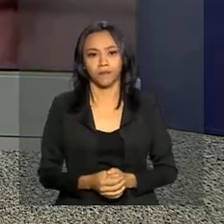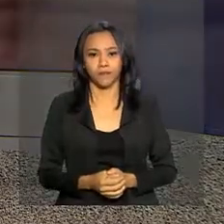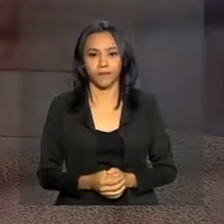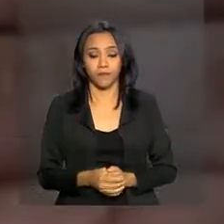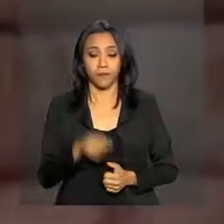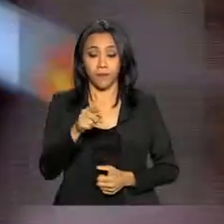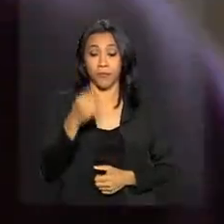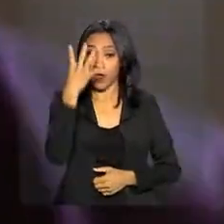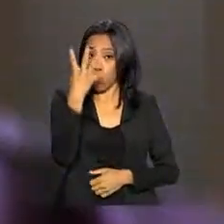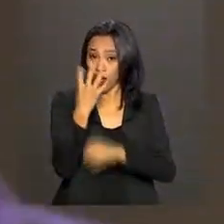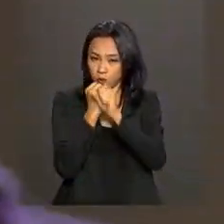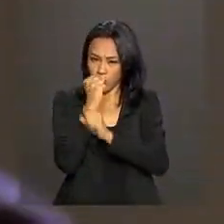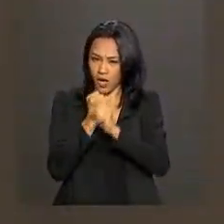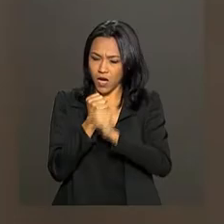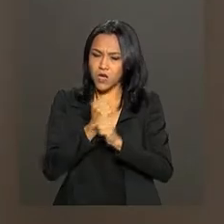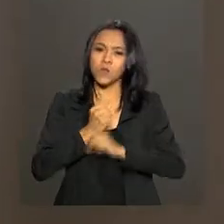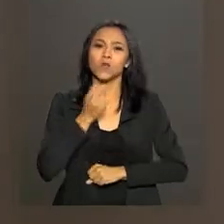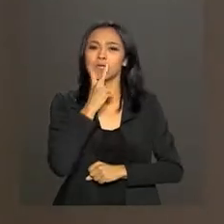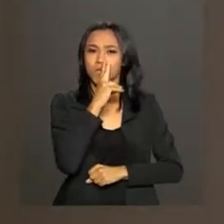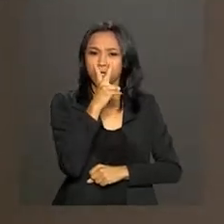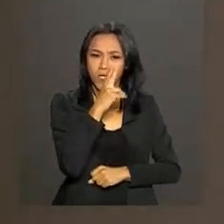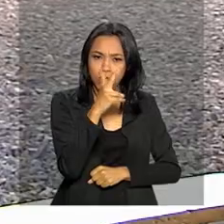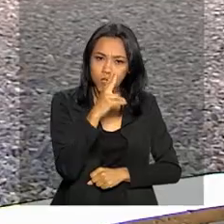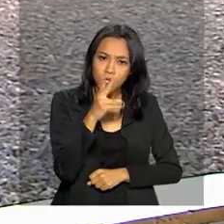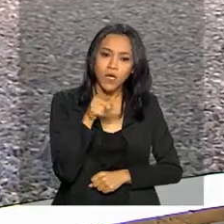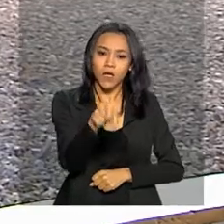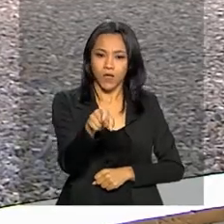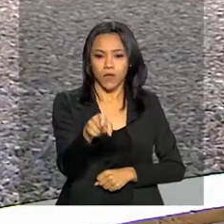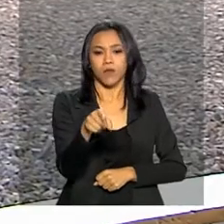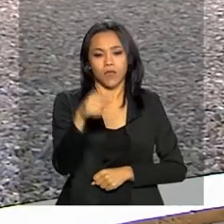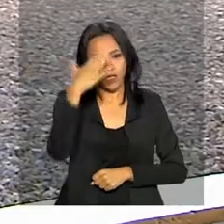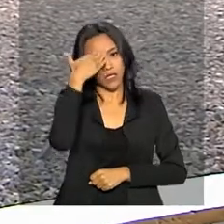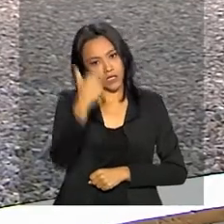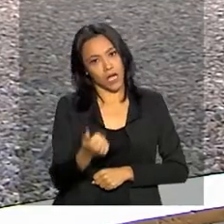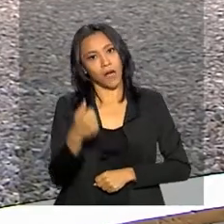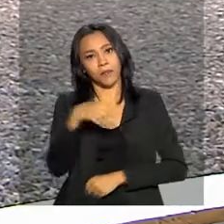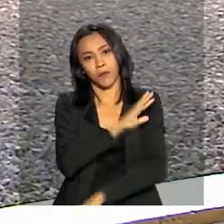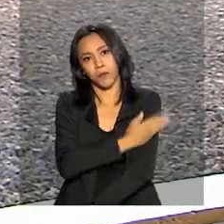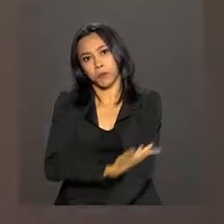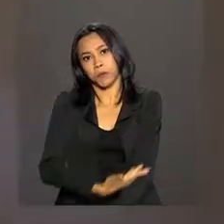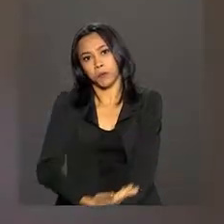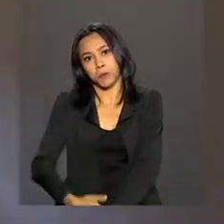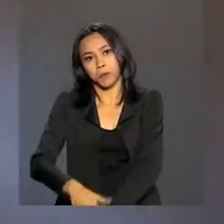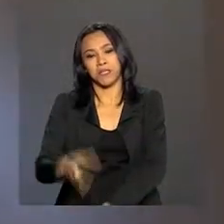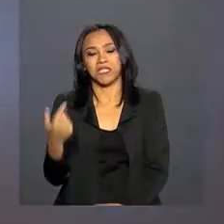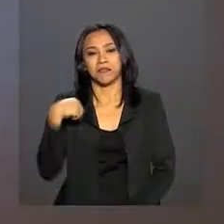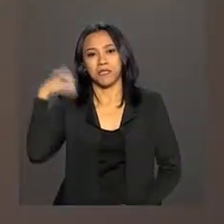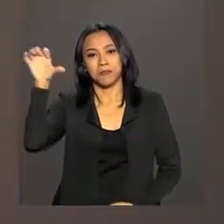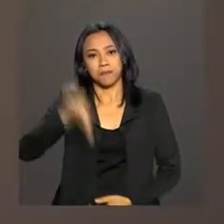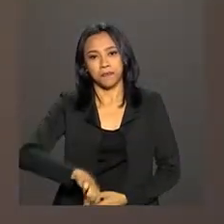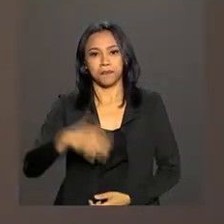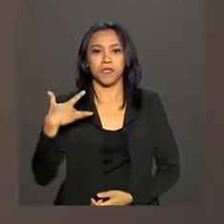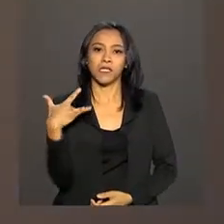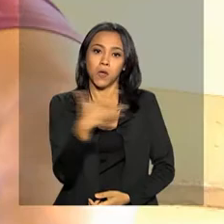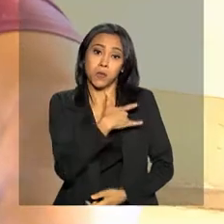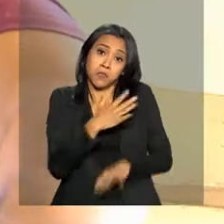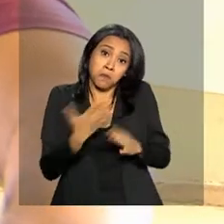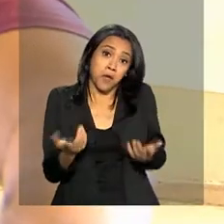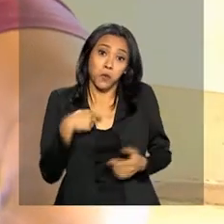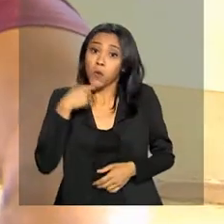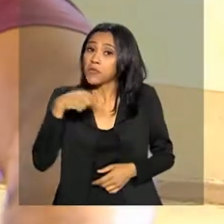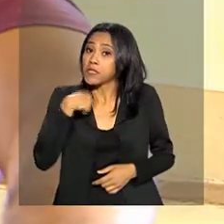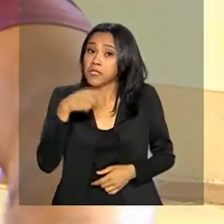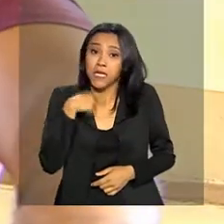Há quatro anos, o cigarro entrou na rotina de Juan. Ele reconhece que o hábito faz mal à saúde. Mas, enquanto não consegue